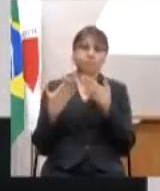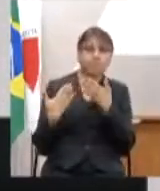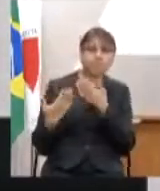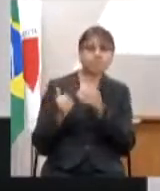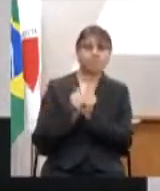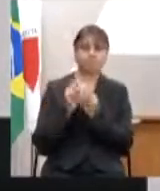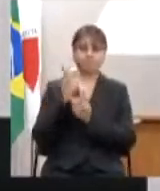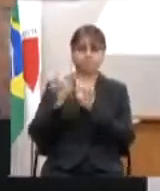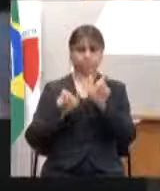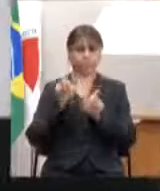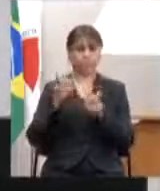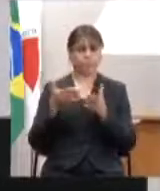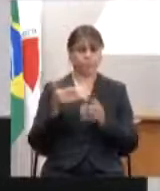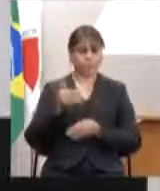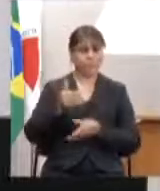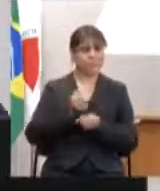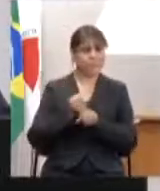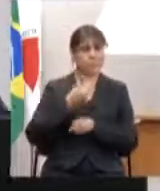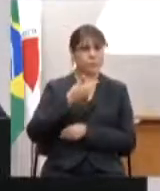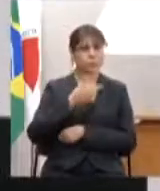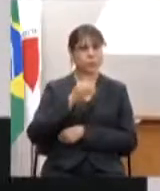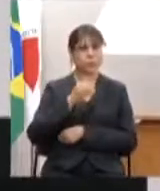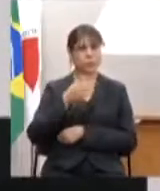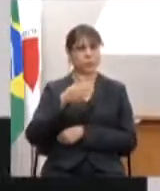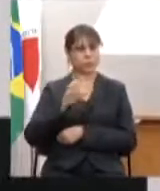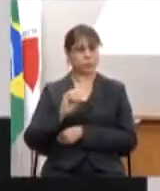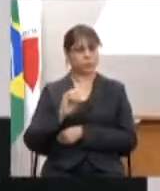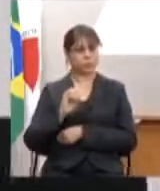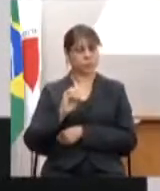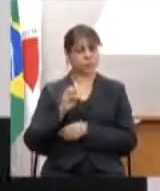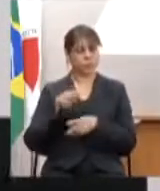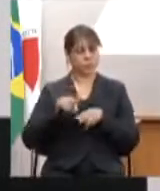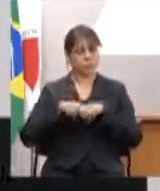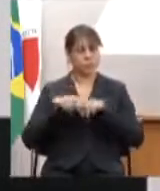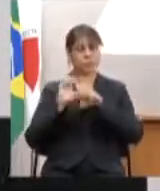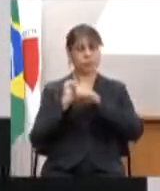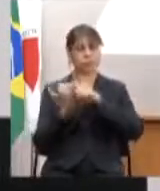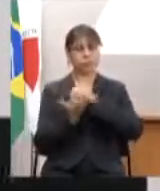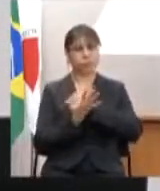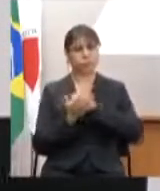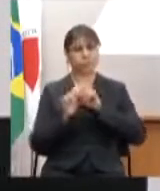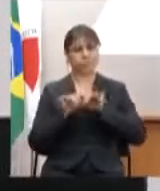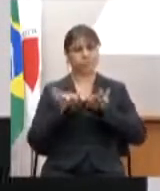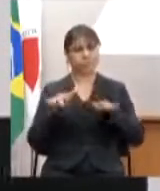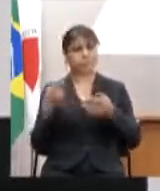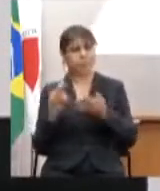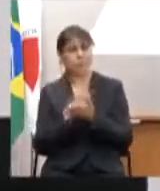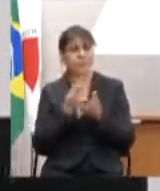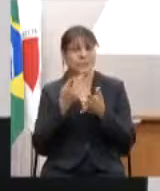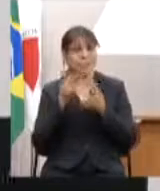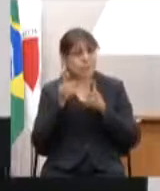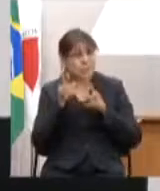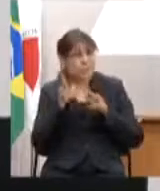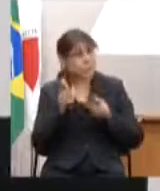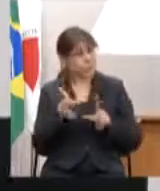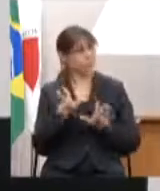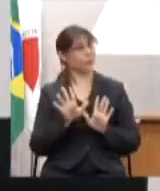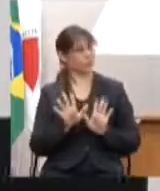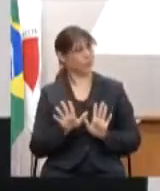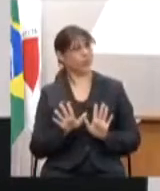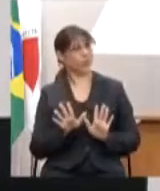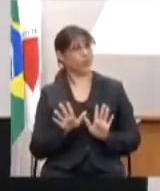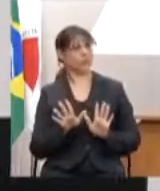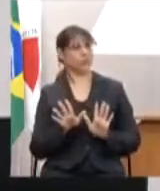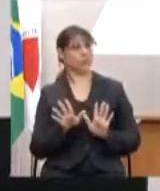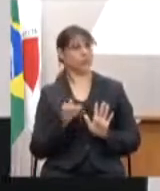Esse ano, devido à pandemia, tem-se um novo formato dessa participação popular no